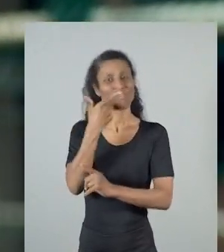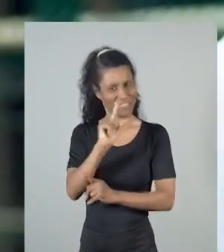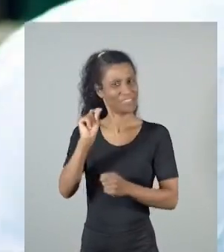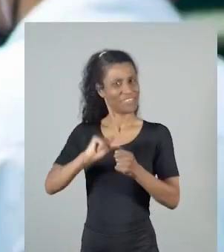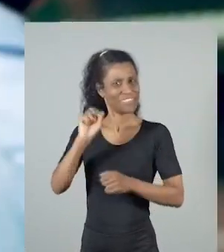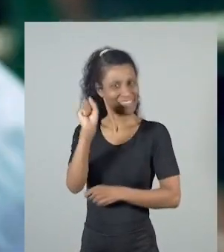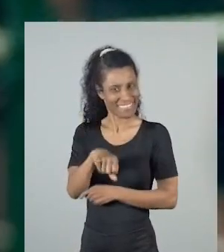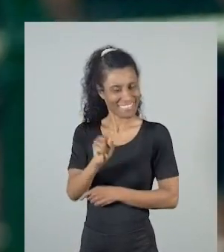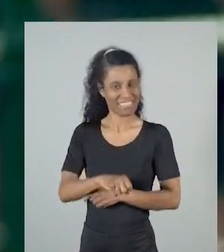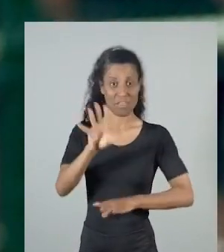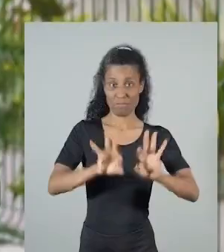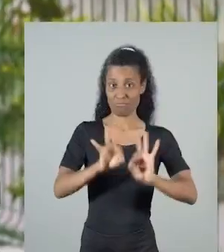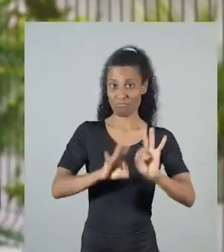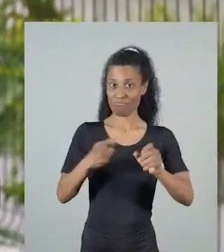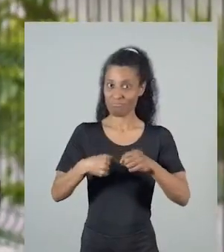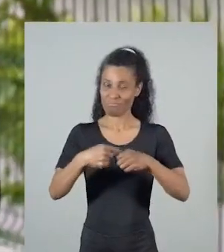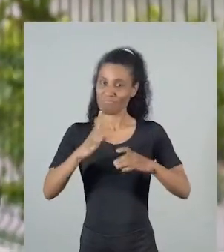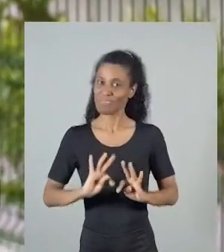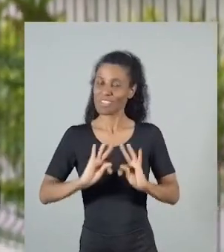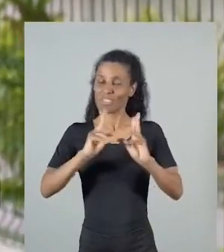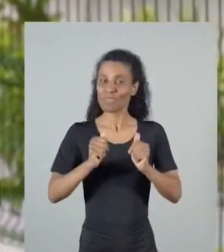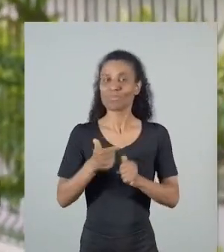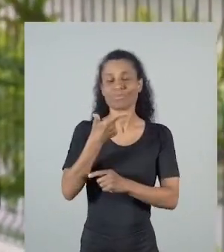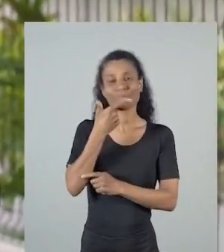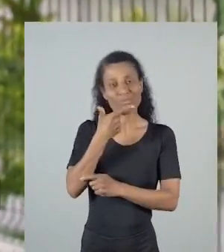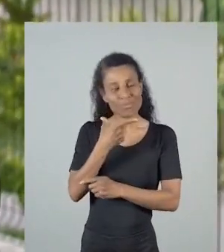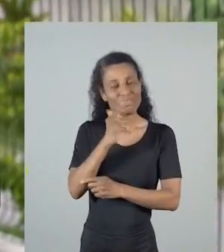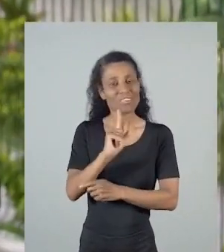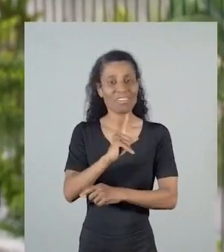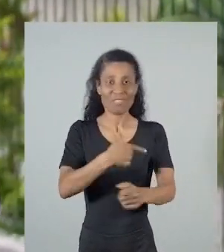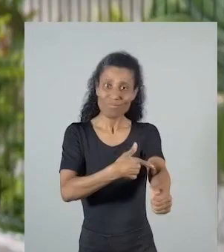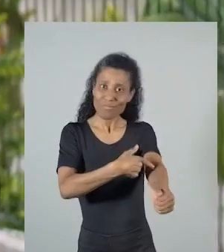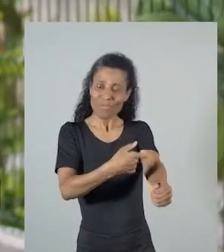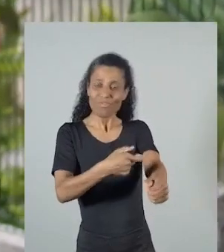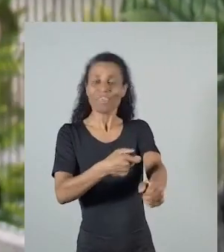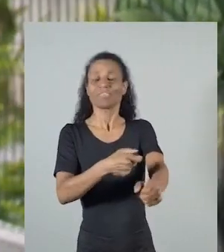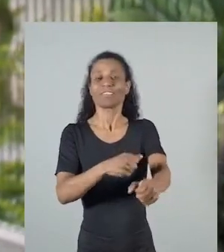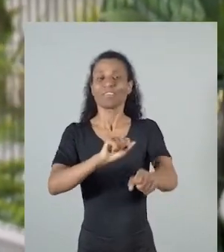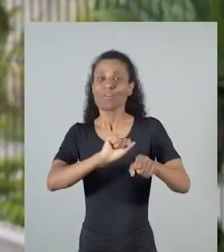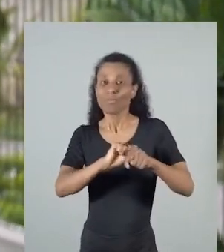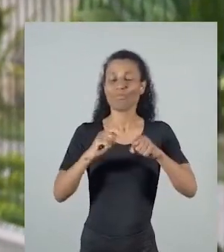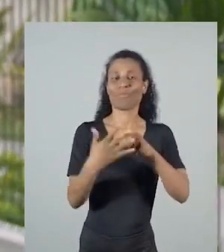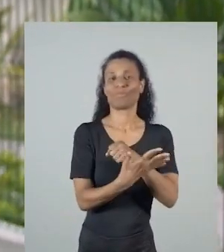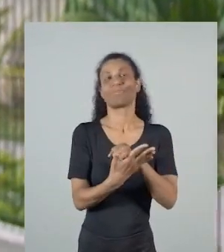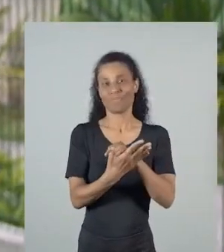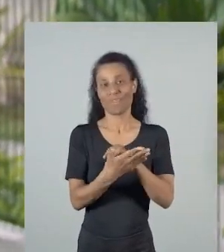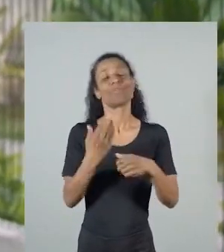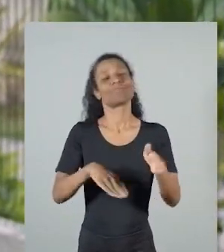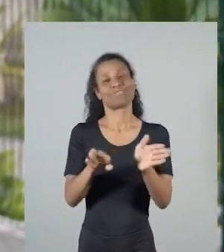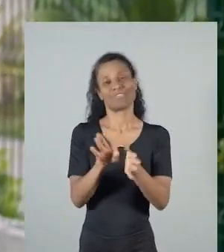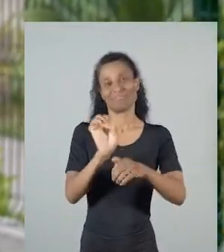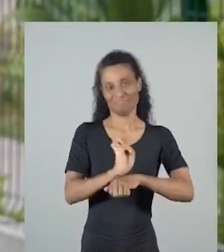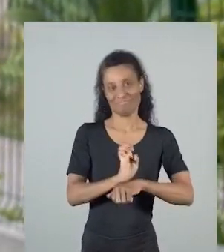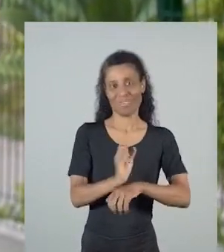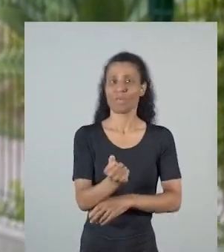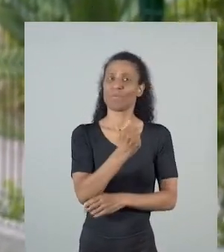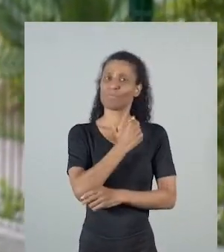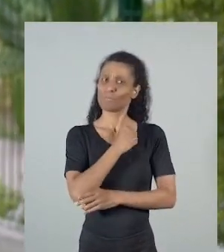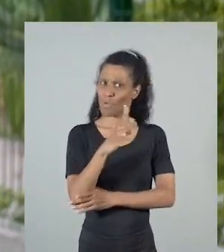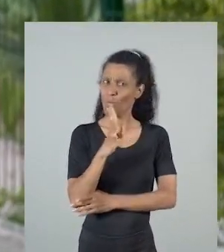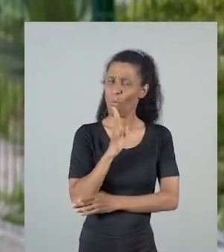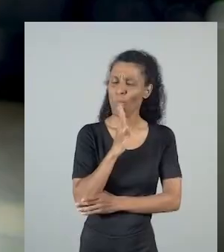tecnologia, dá pra fazer. Vamos preparar a cidade para que todos possam ter acesso à vacina contra a Covid-19